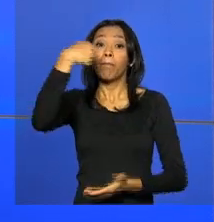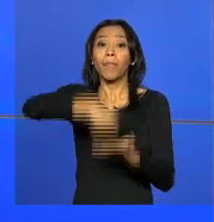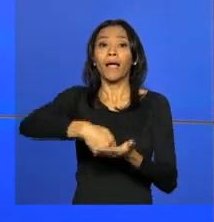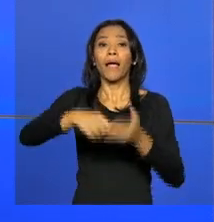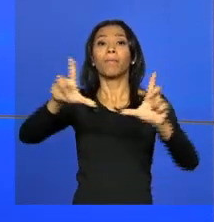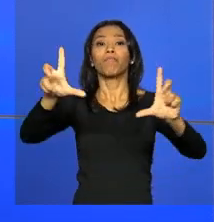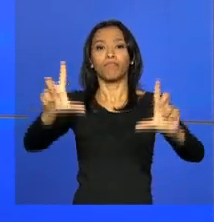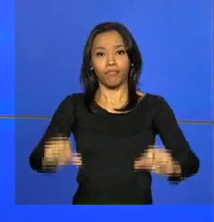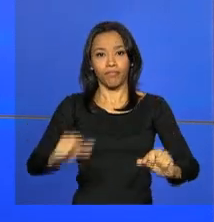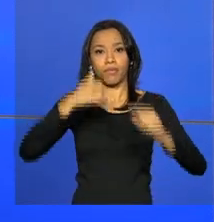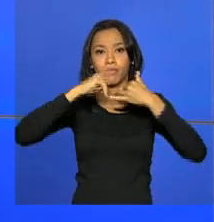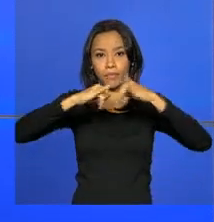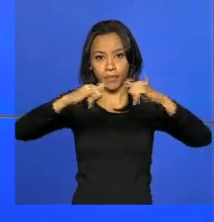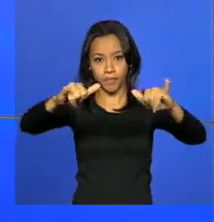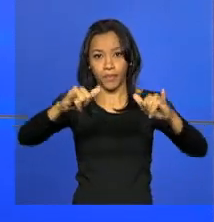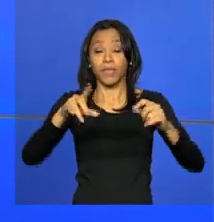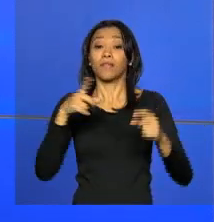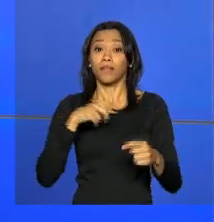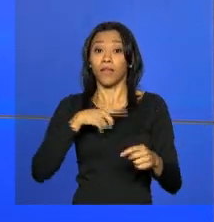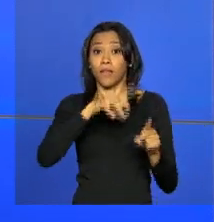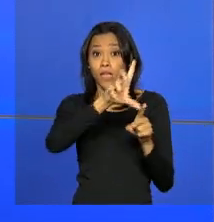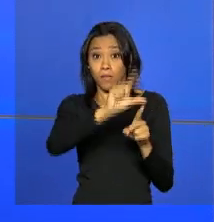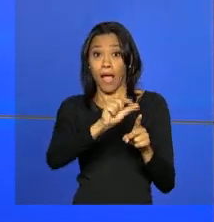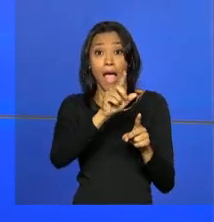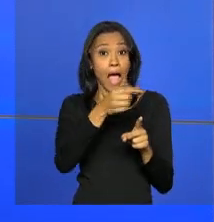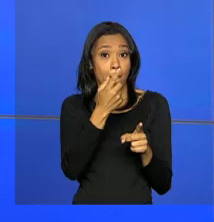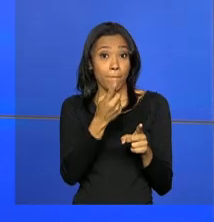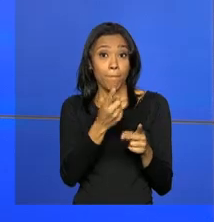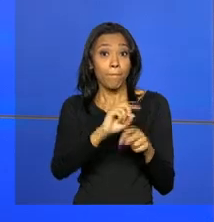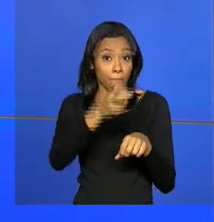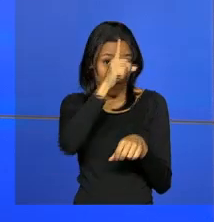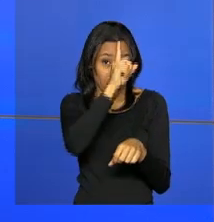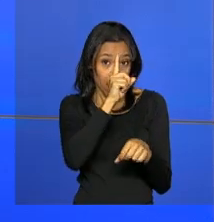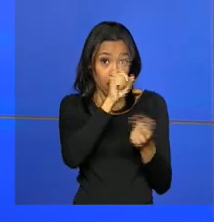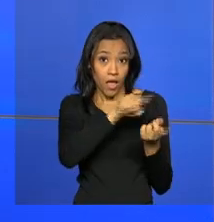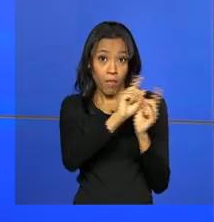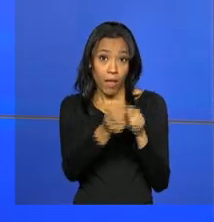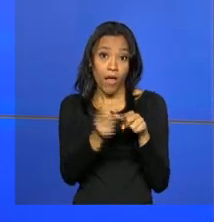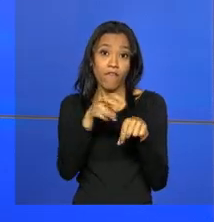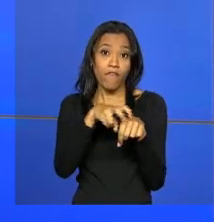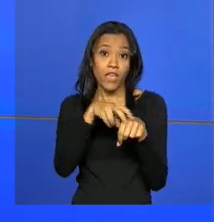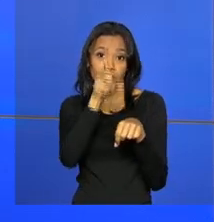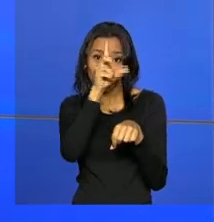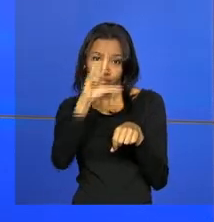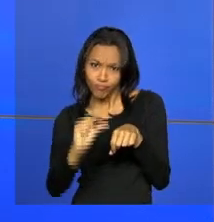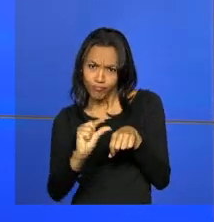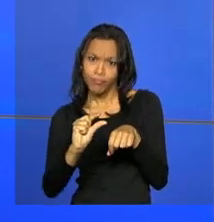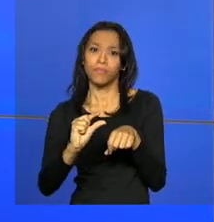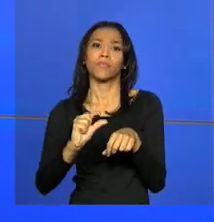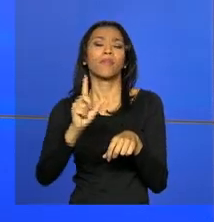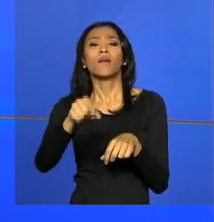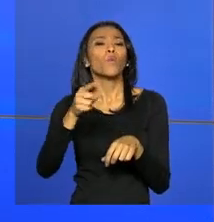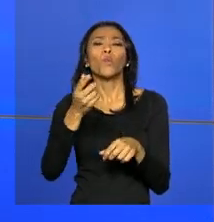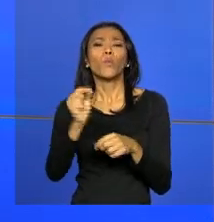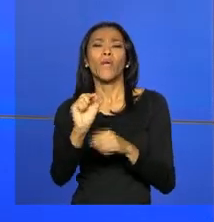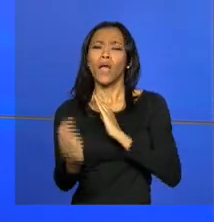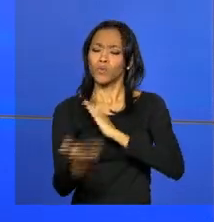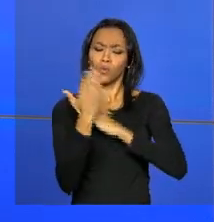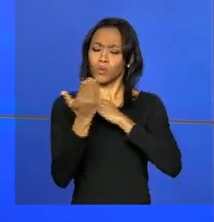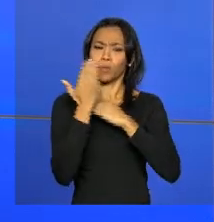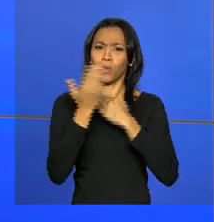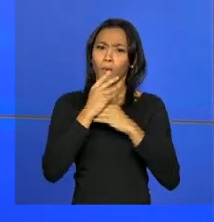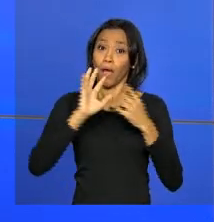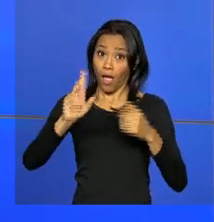energia elétrica. A bandeira tarifária passa de amarela para verde. Entre os fatores que ajudaram a diminuir o custo da conta de luz